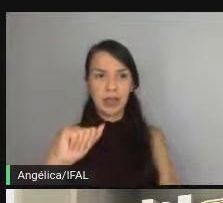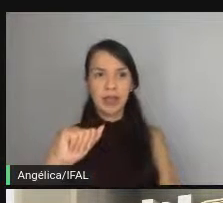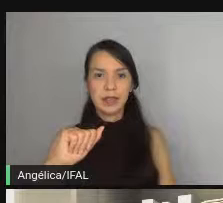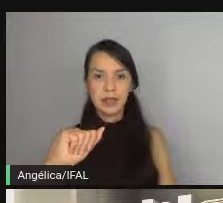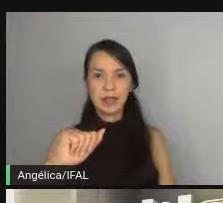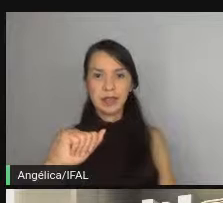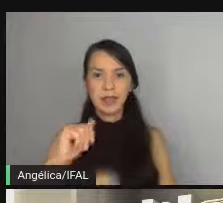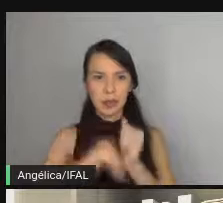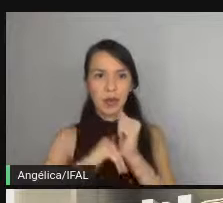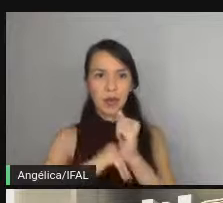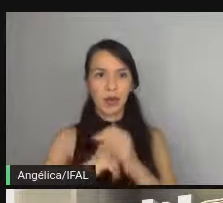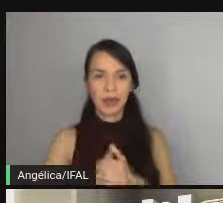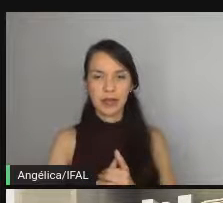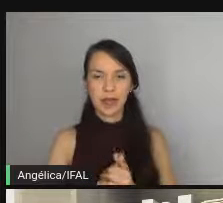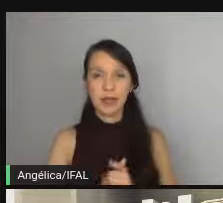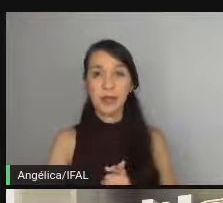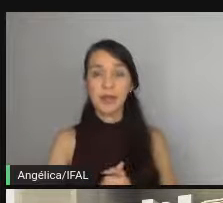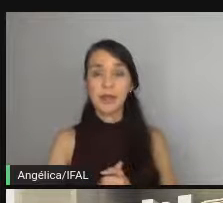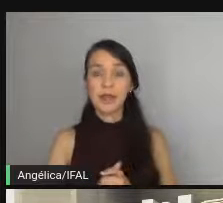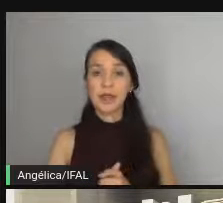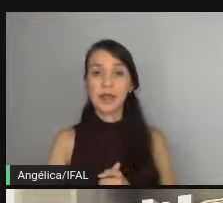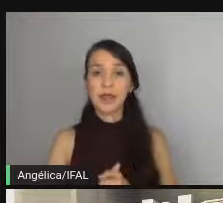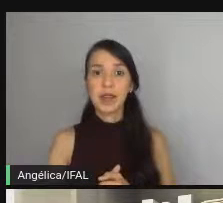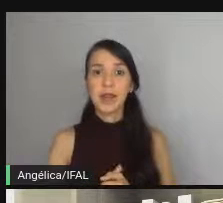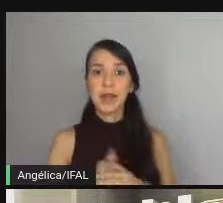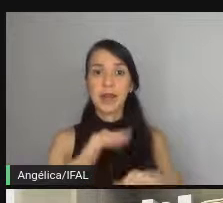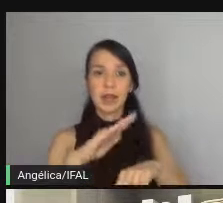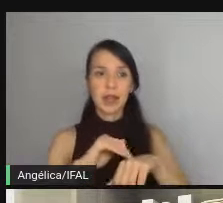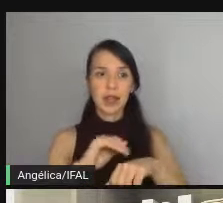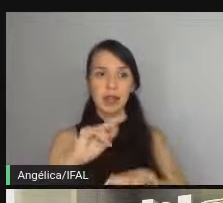ok ok e aí para chamar potência handler